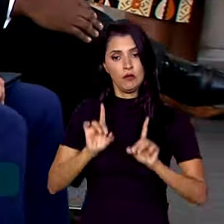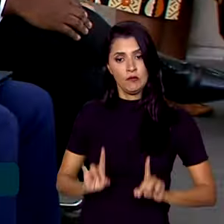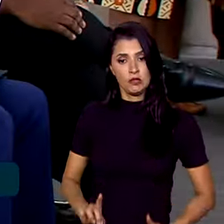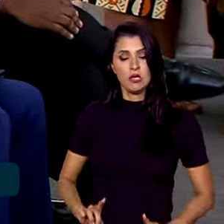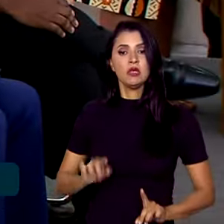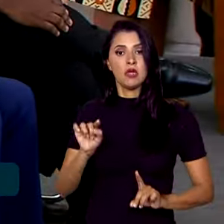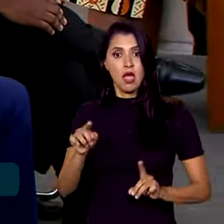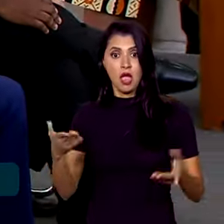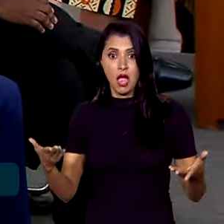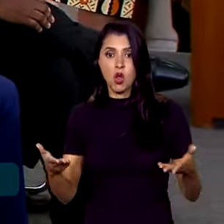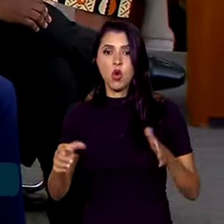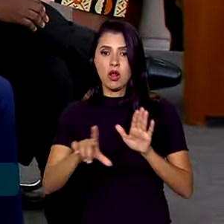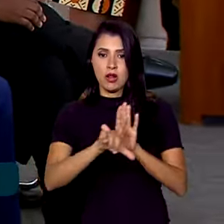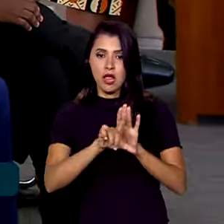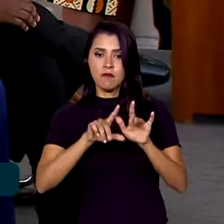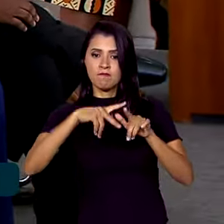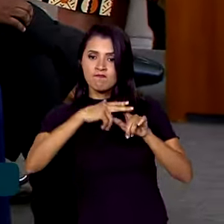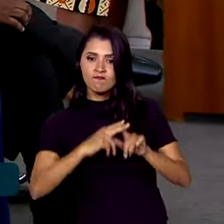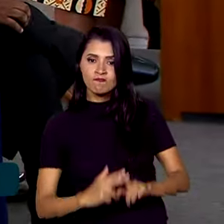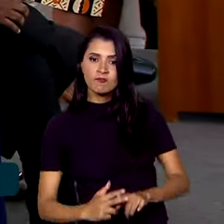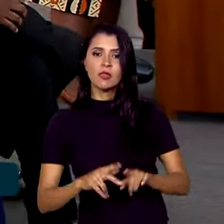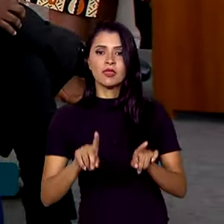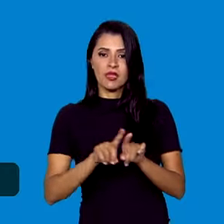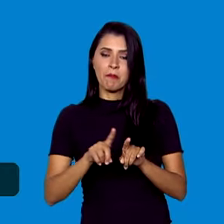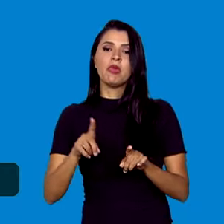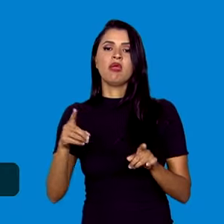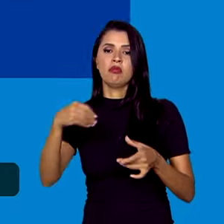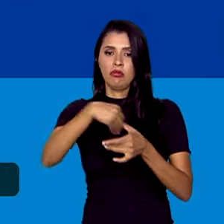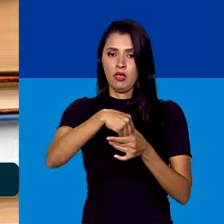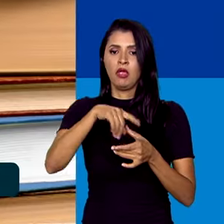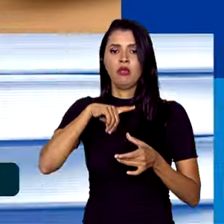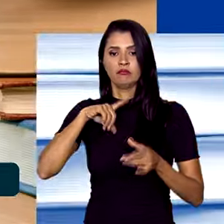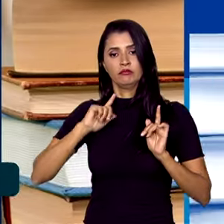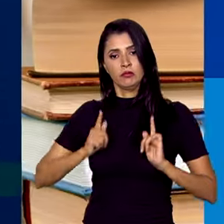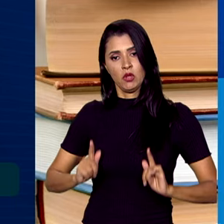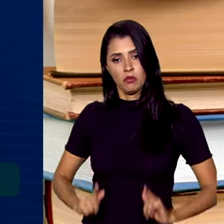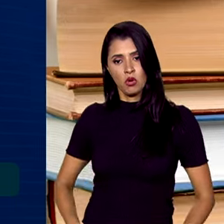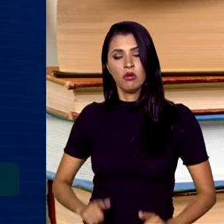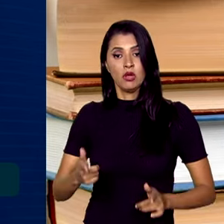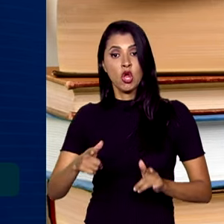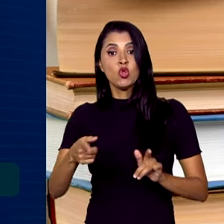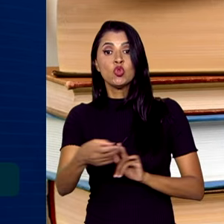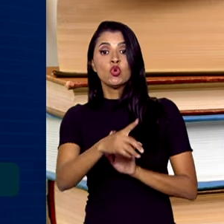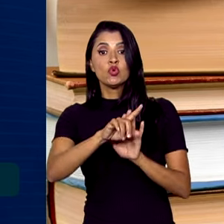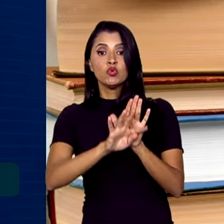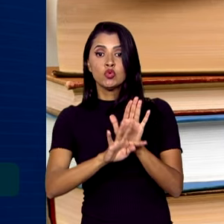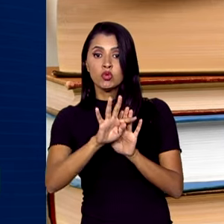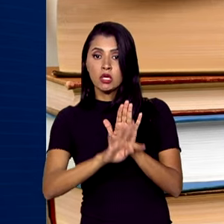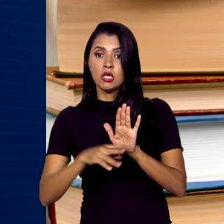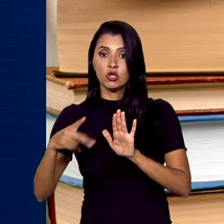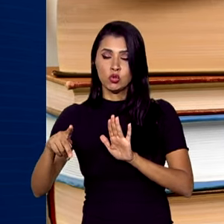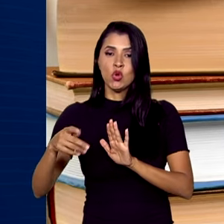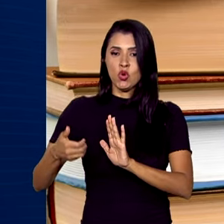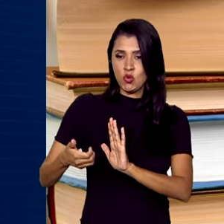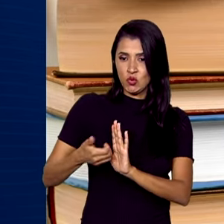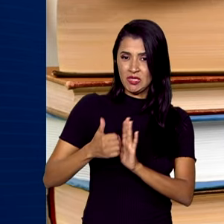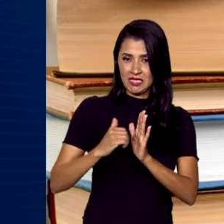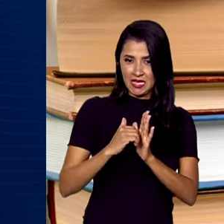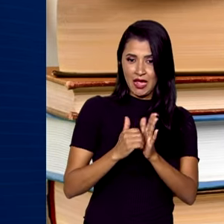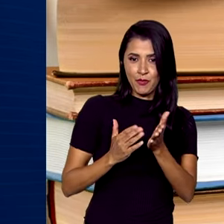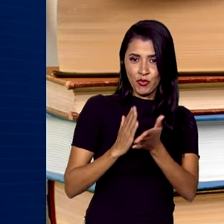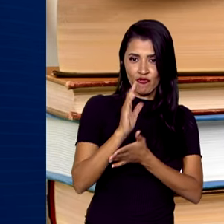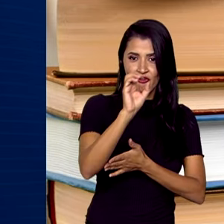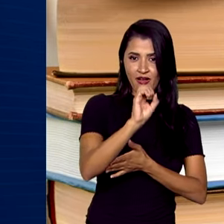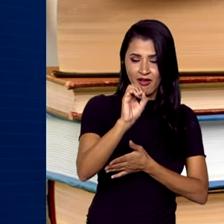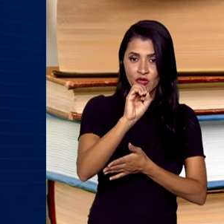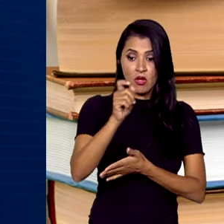com a reformulação da lei, agora também os quilombolas. O novo texto aprovado em outubro pelo Senado e sancionado nesta